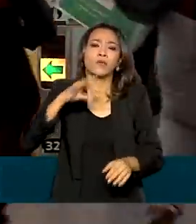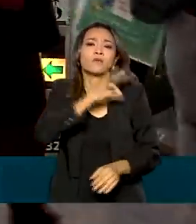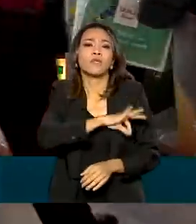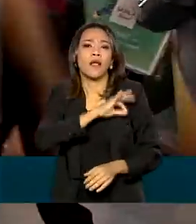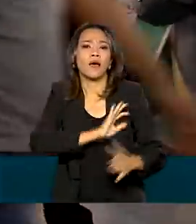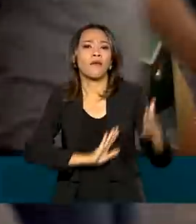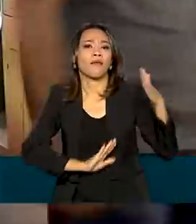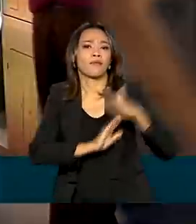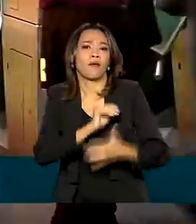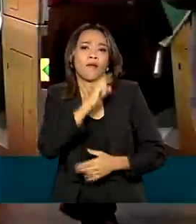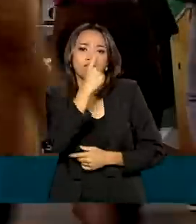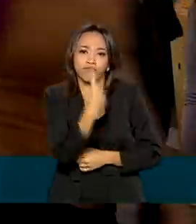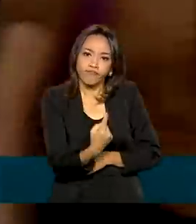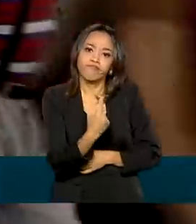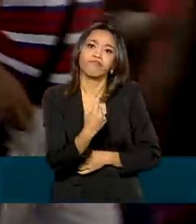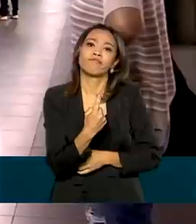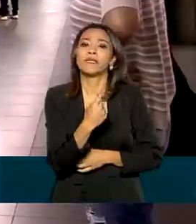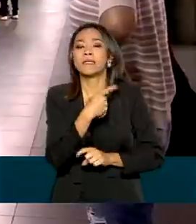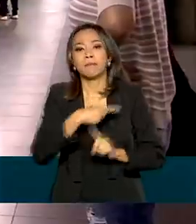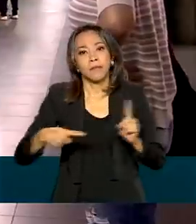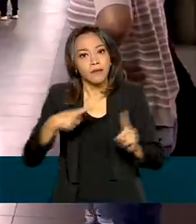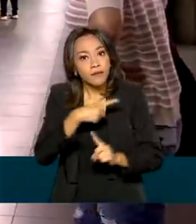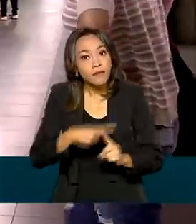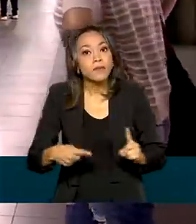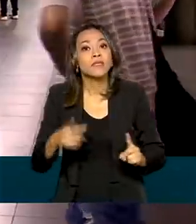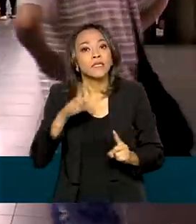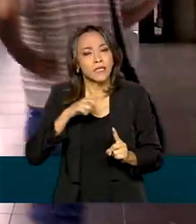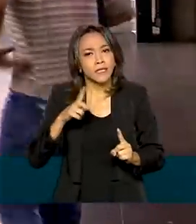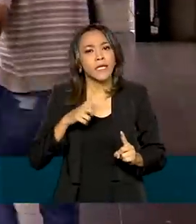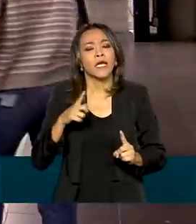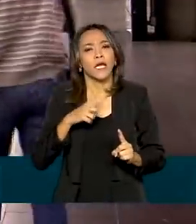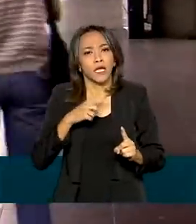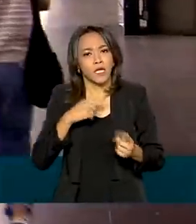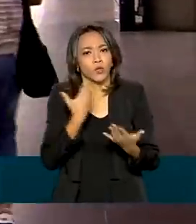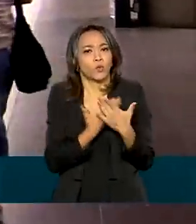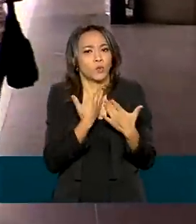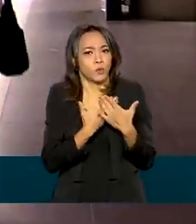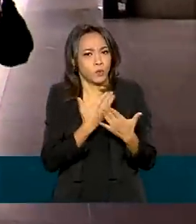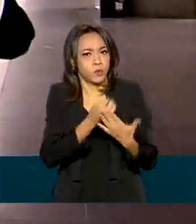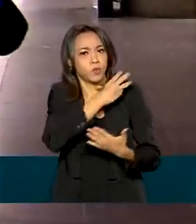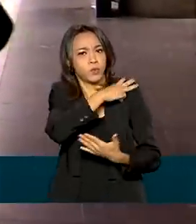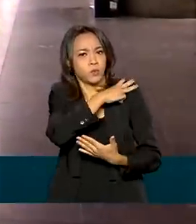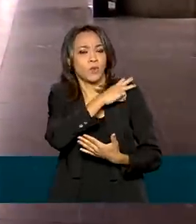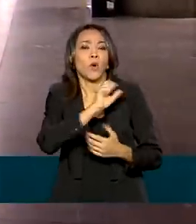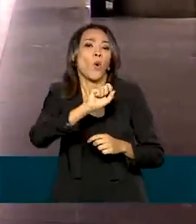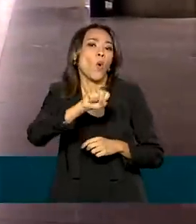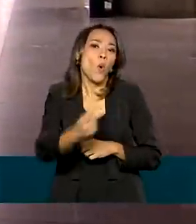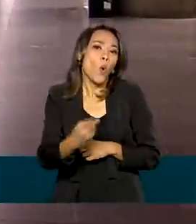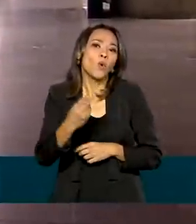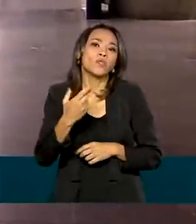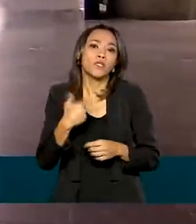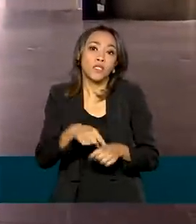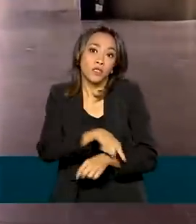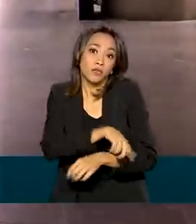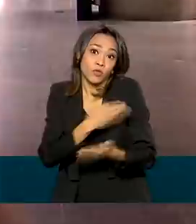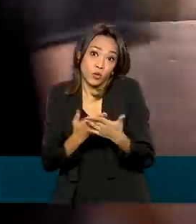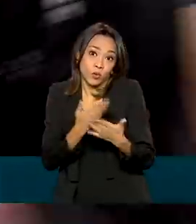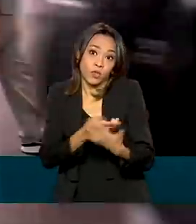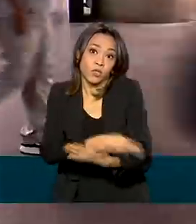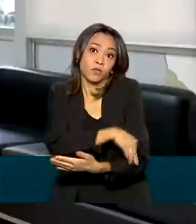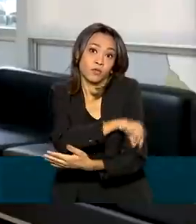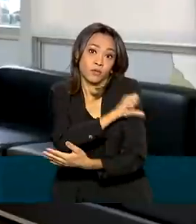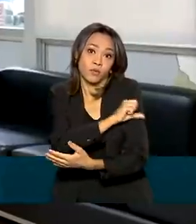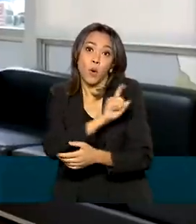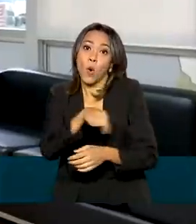até um salário mínimo e meio, que tenha escolaridade ou que esteja cursando o ensino fundamental ou